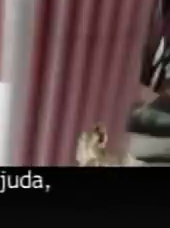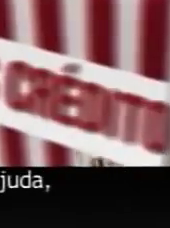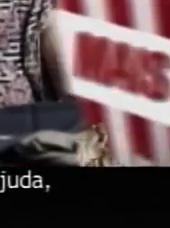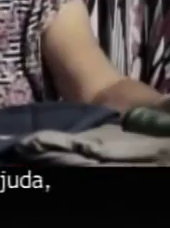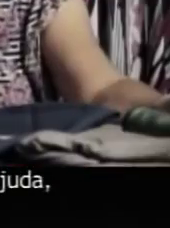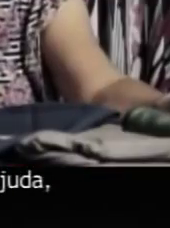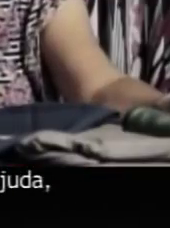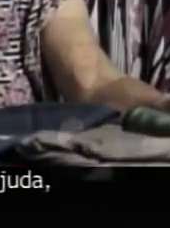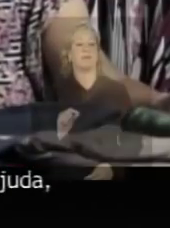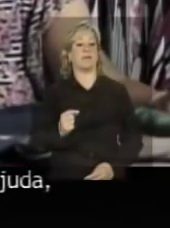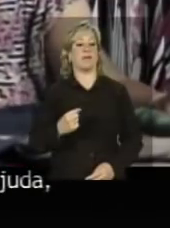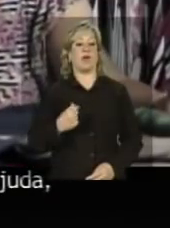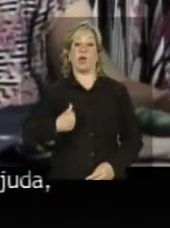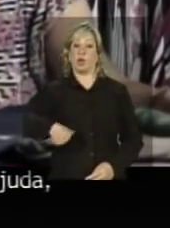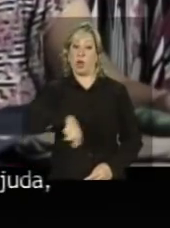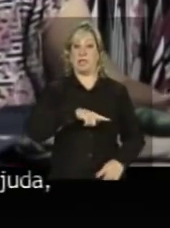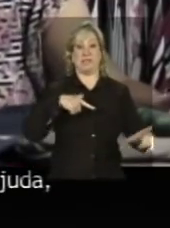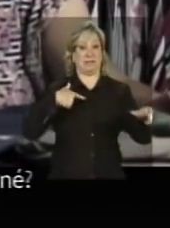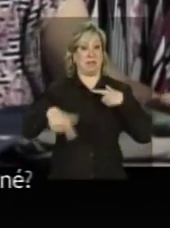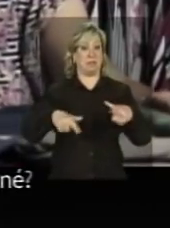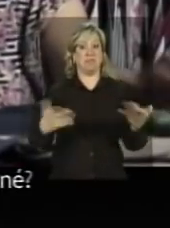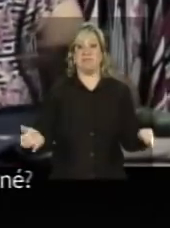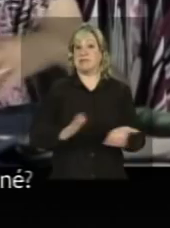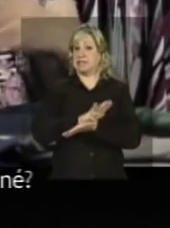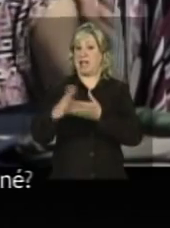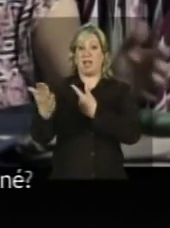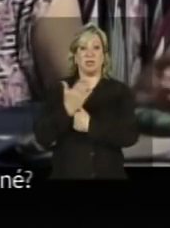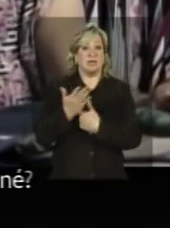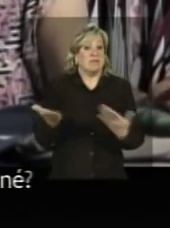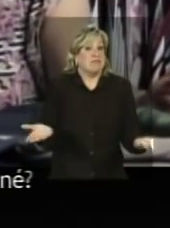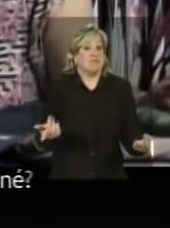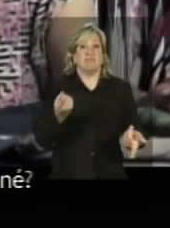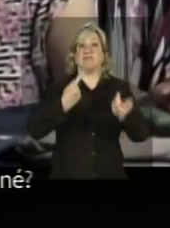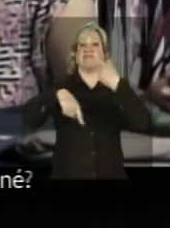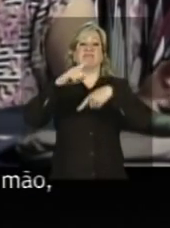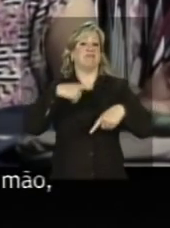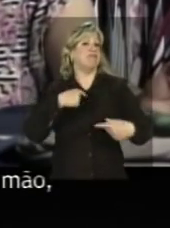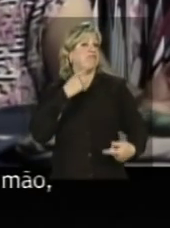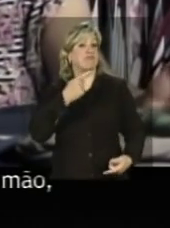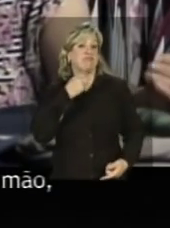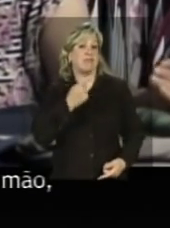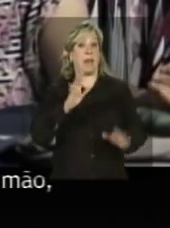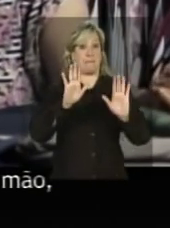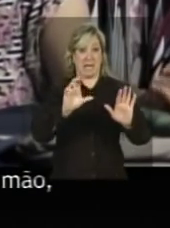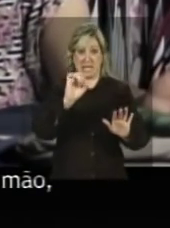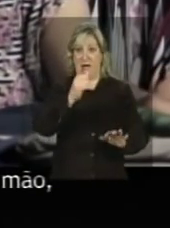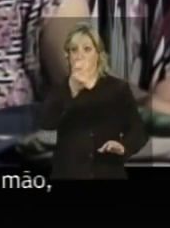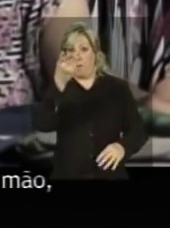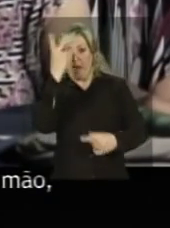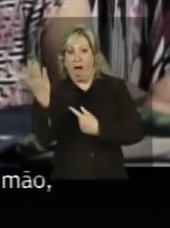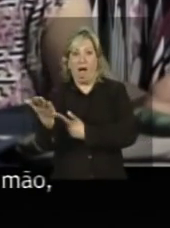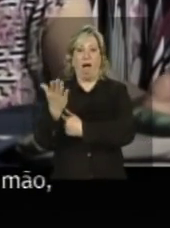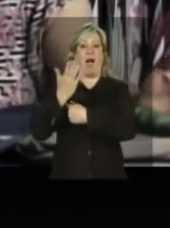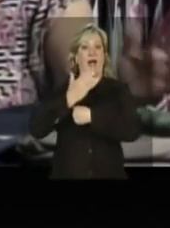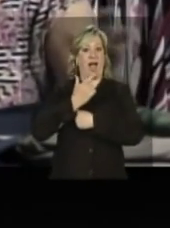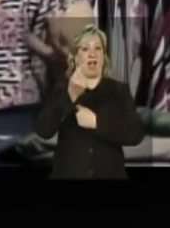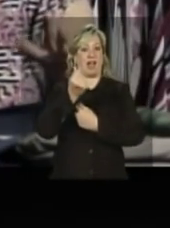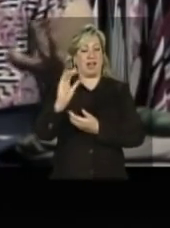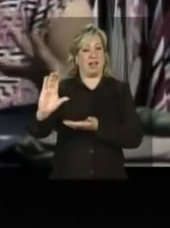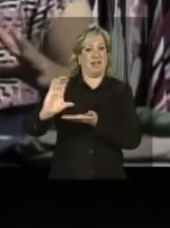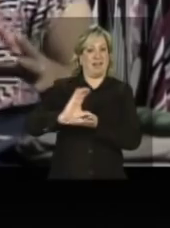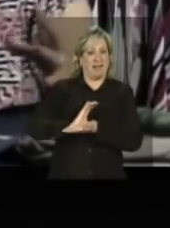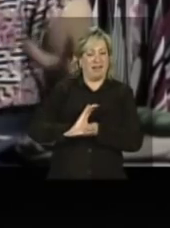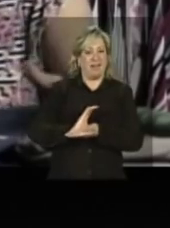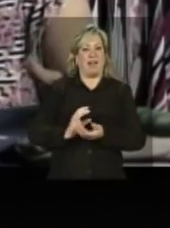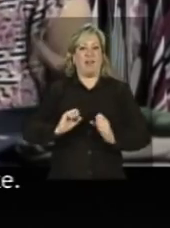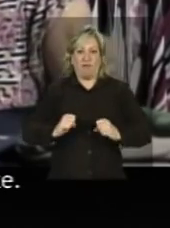A gente trabalhando sem nenhuma ajuda, a gente não pode prosseguir, né? Mas se alguém vem nos dar a mão, nos dar